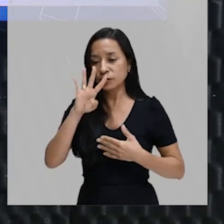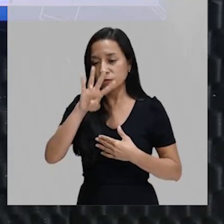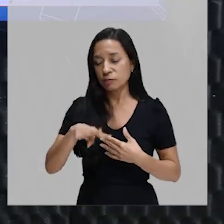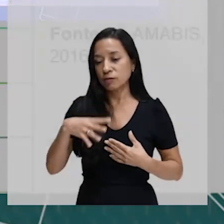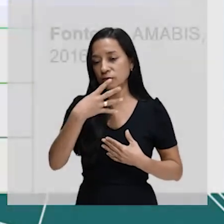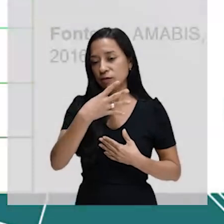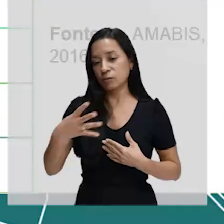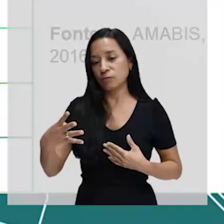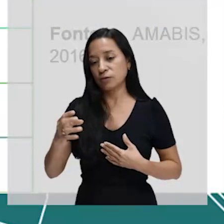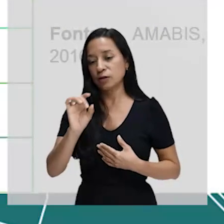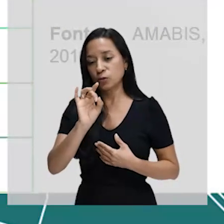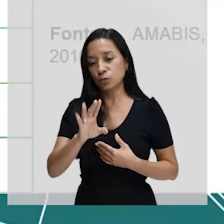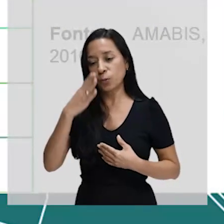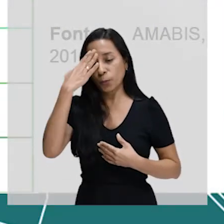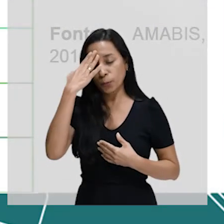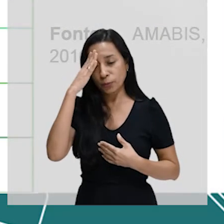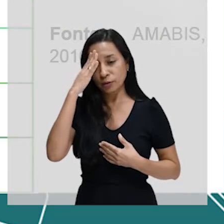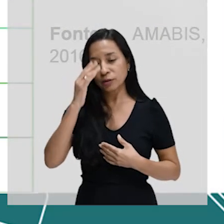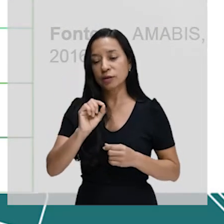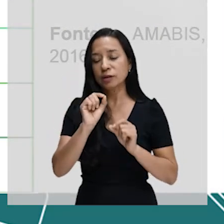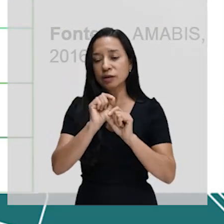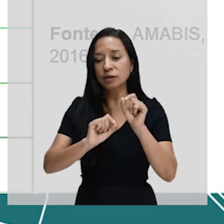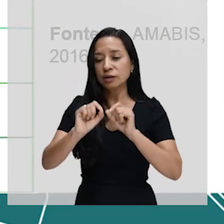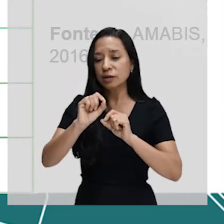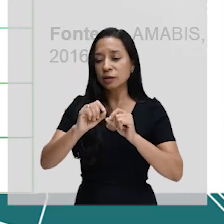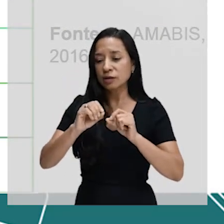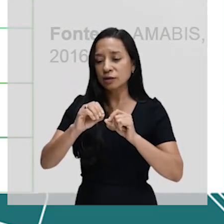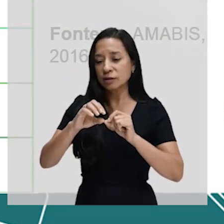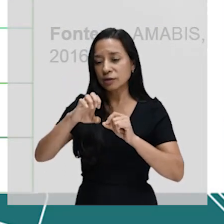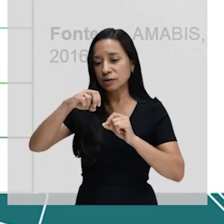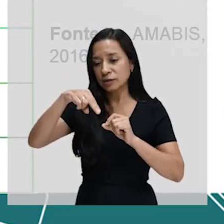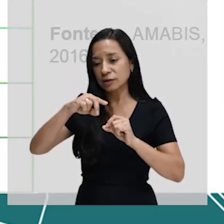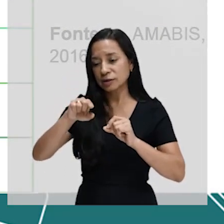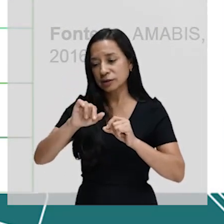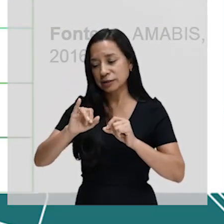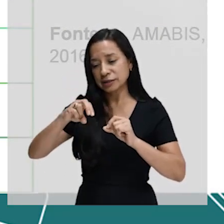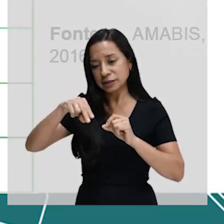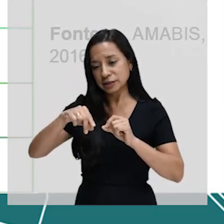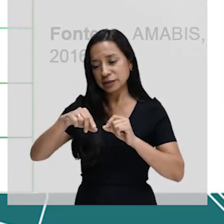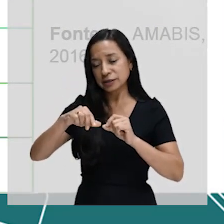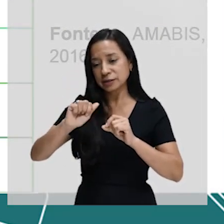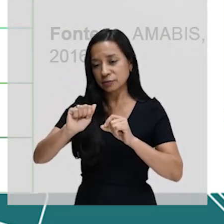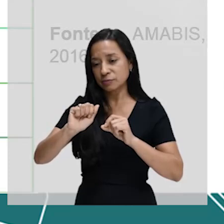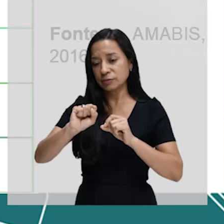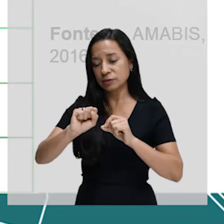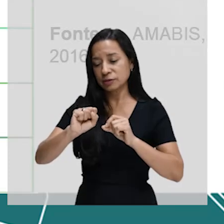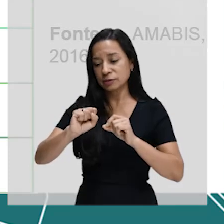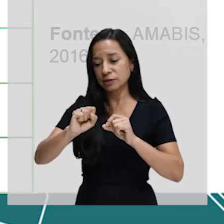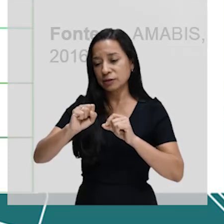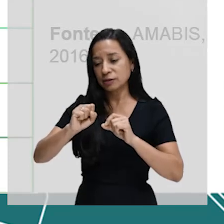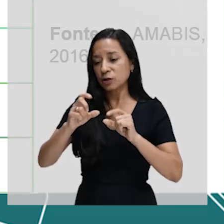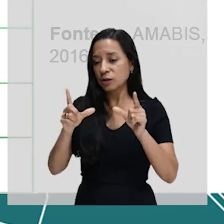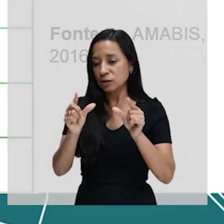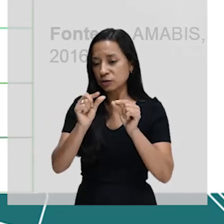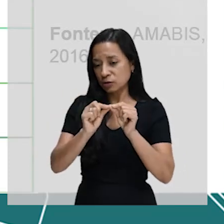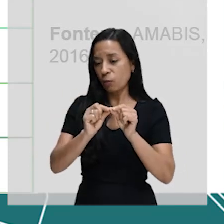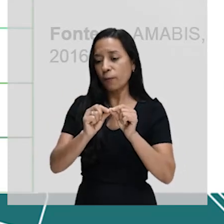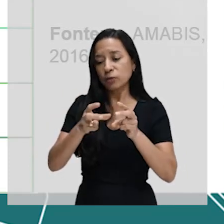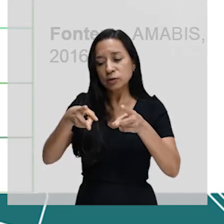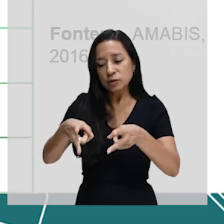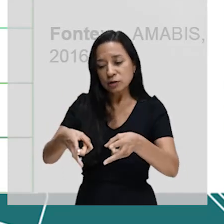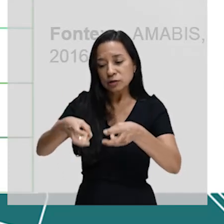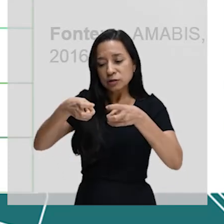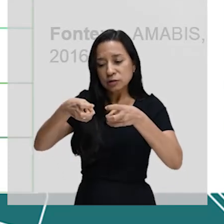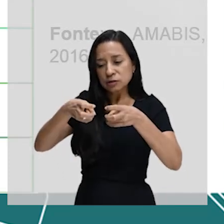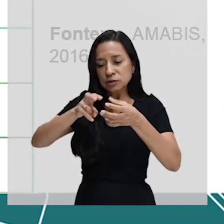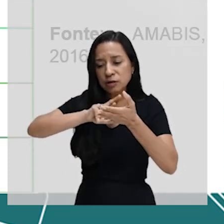tabela é só para você entender que as enzimas de restrição, elas podem ser extraídas de várias espécies de